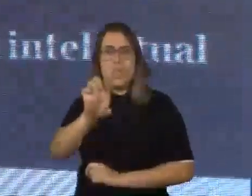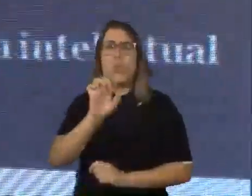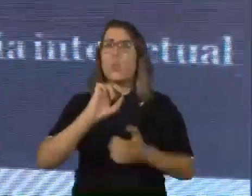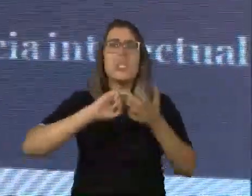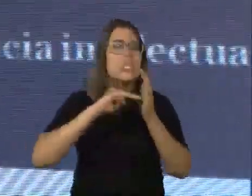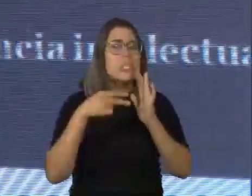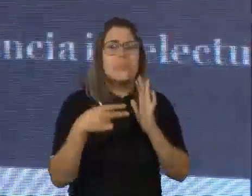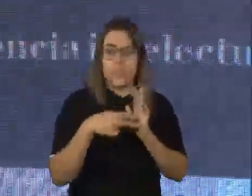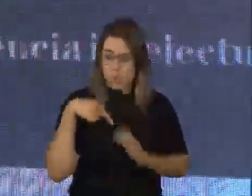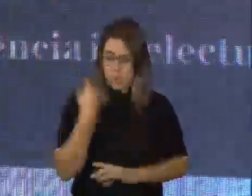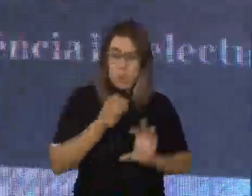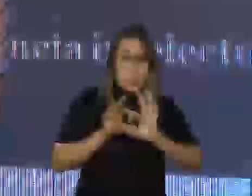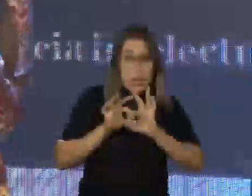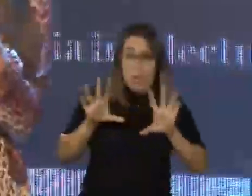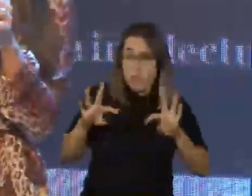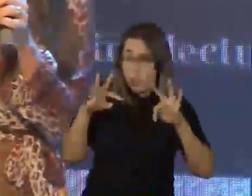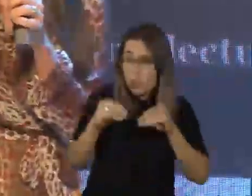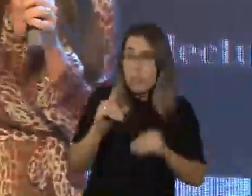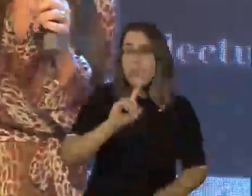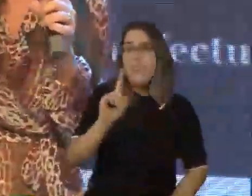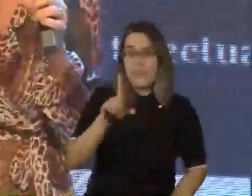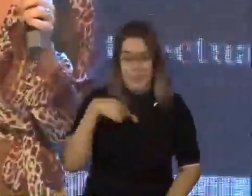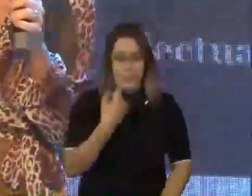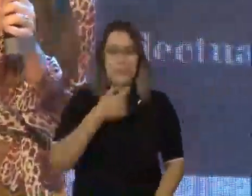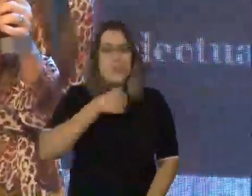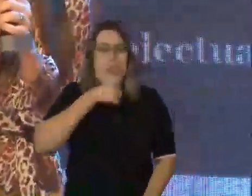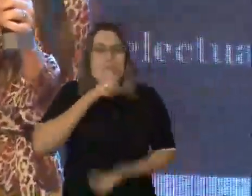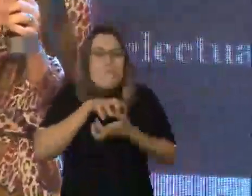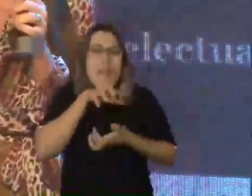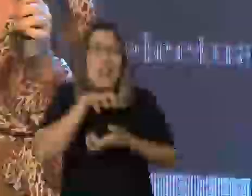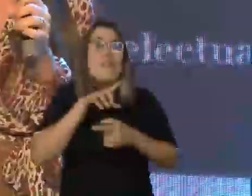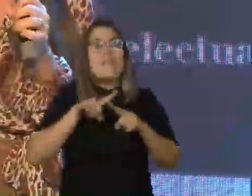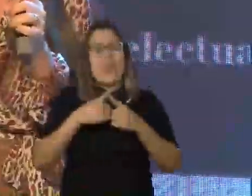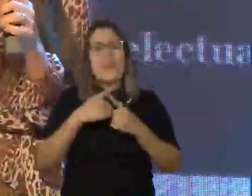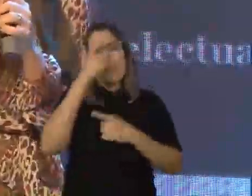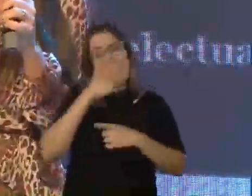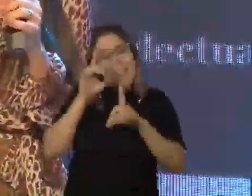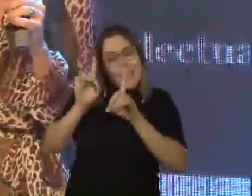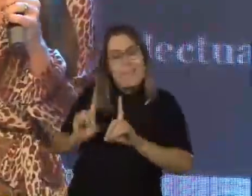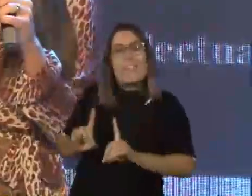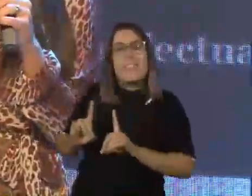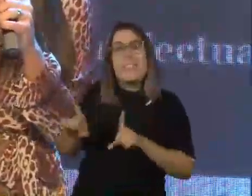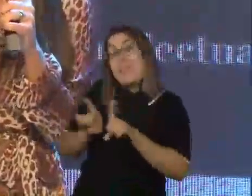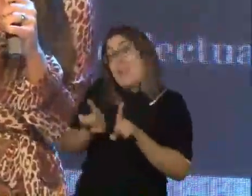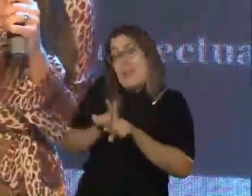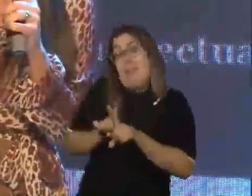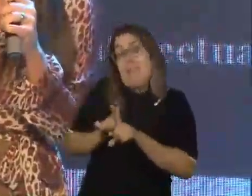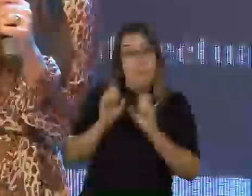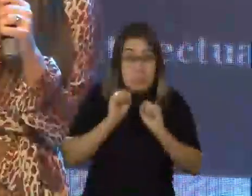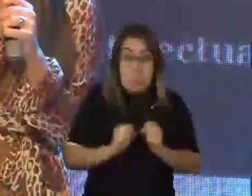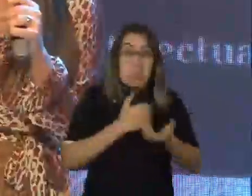a gente não está livre disso, se tudo der certo, vamos ficar idosos e vamos ter deficiências. Então, por isso que já podemos